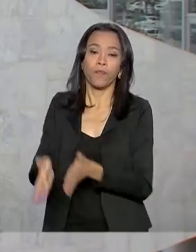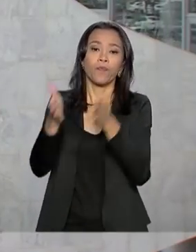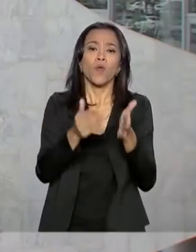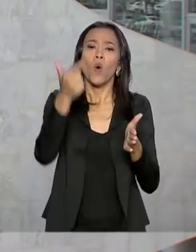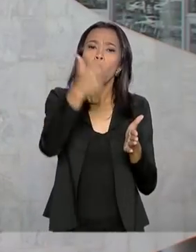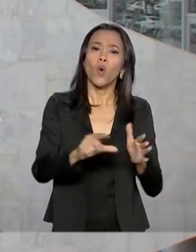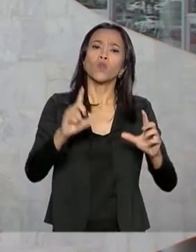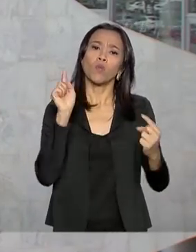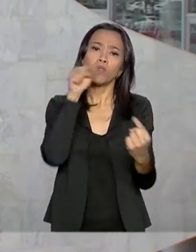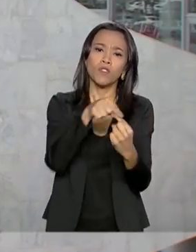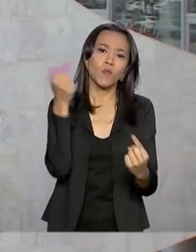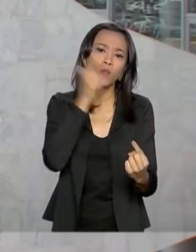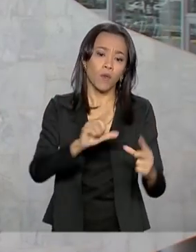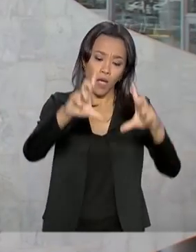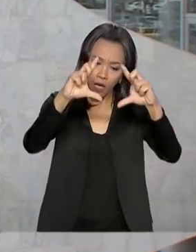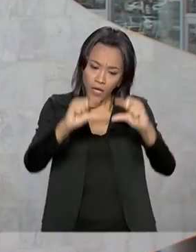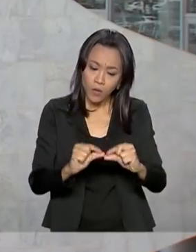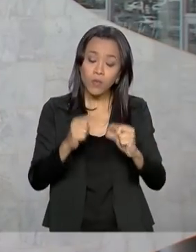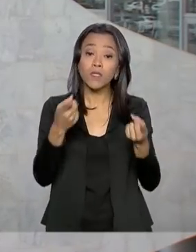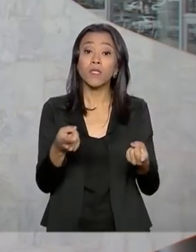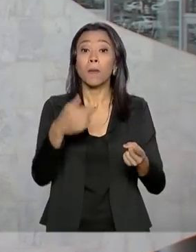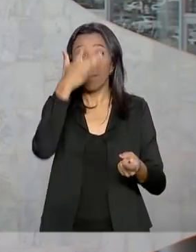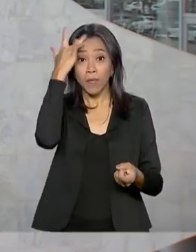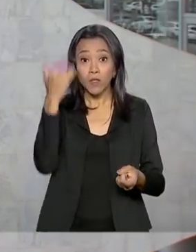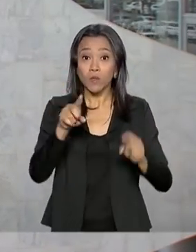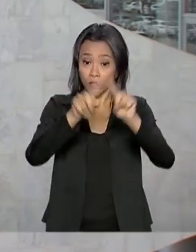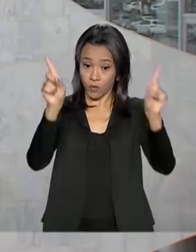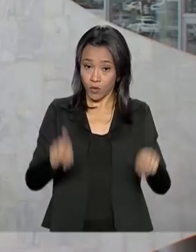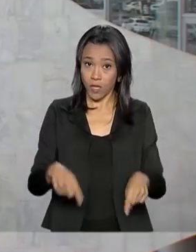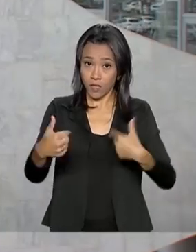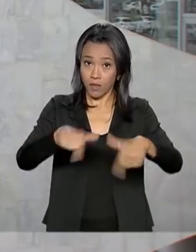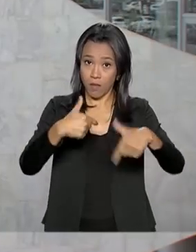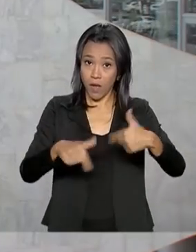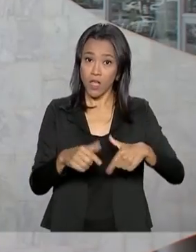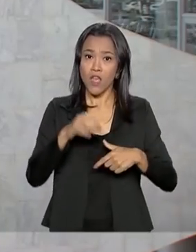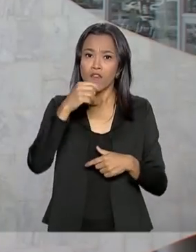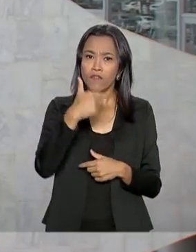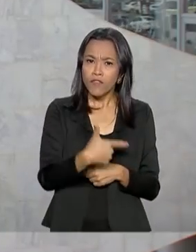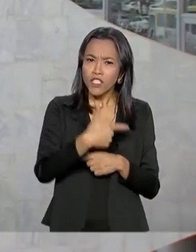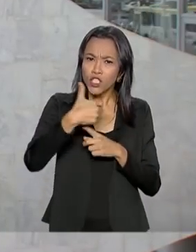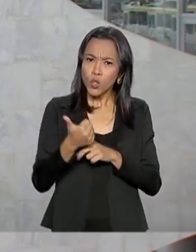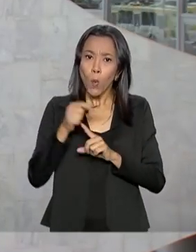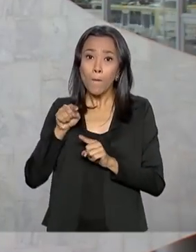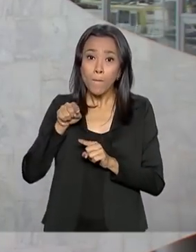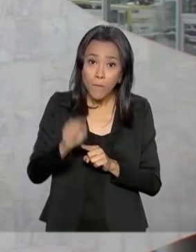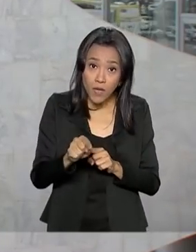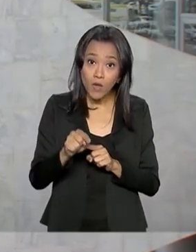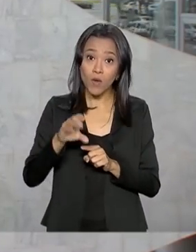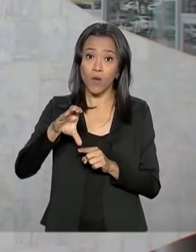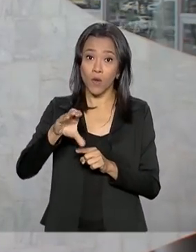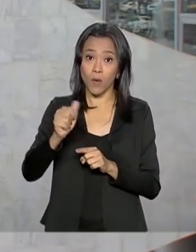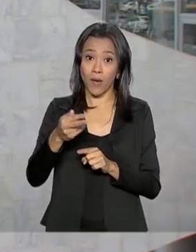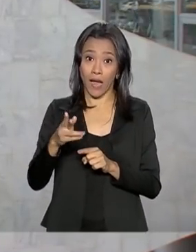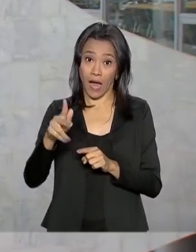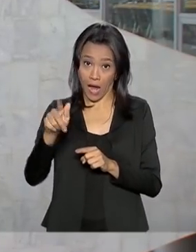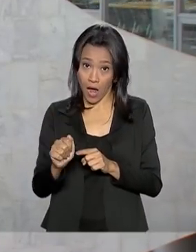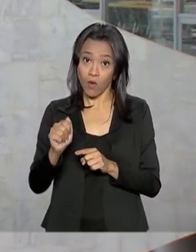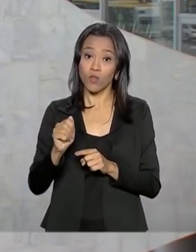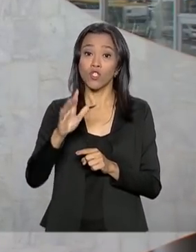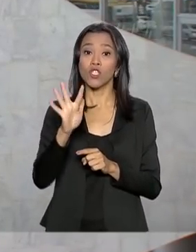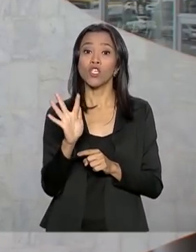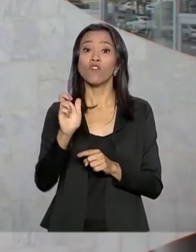redução de número de servidores comissionados. 21 mil cargos, funções e gratificações do executivo